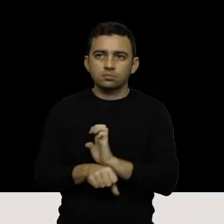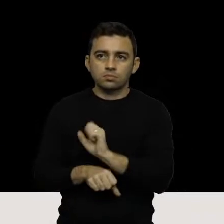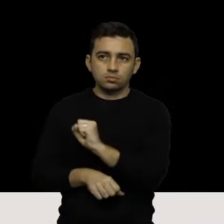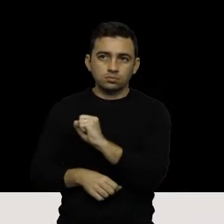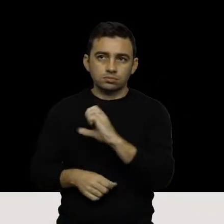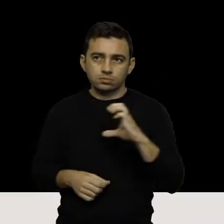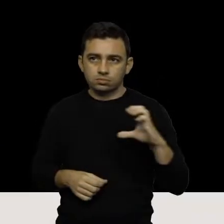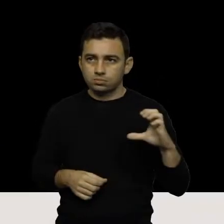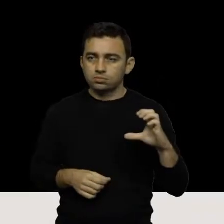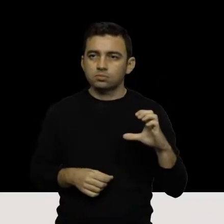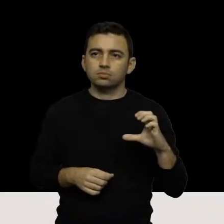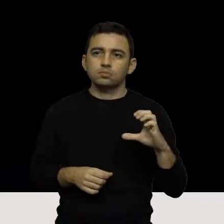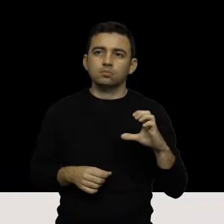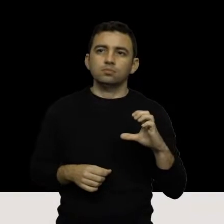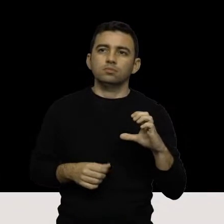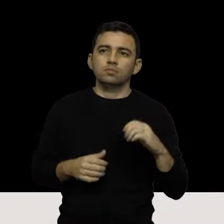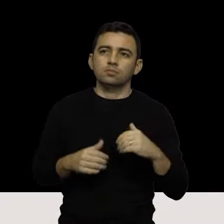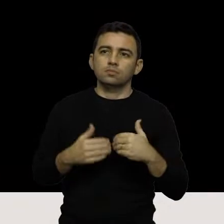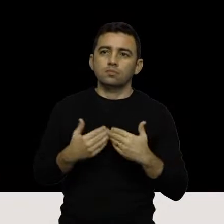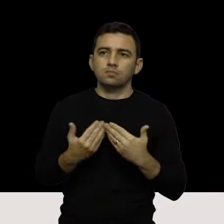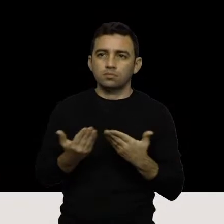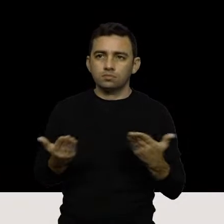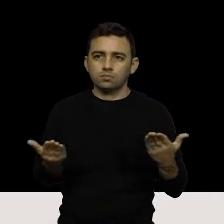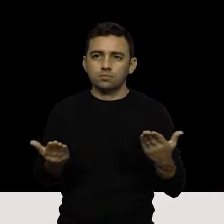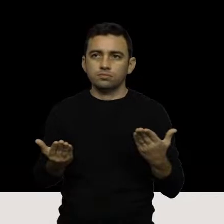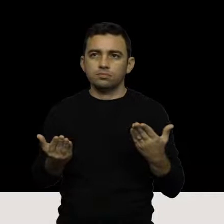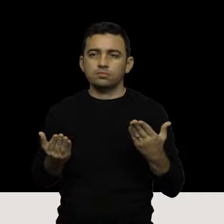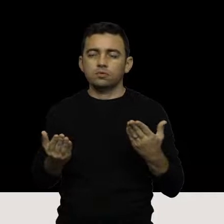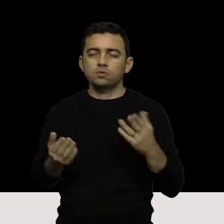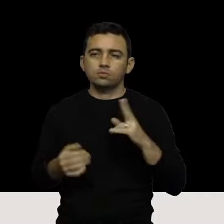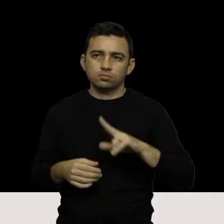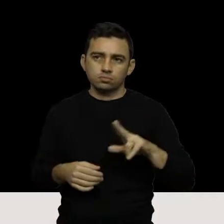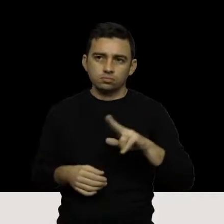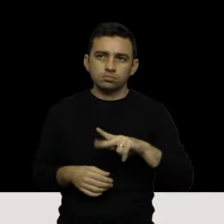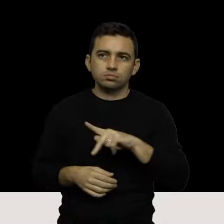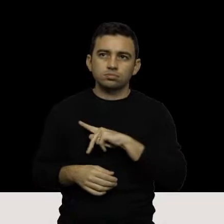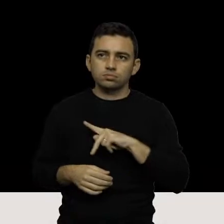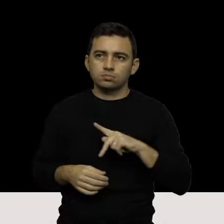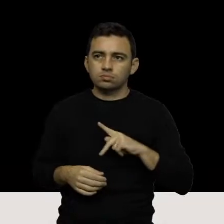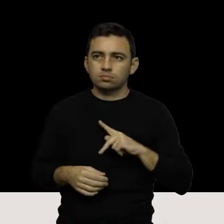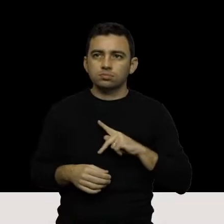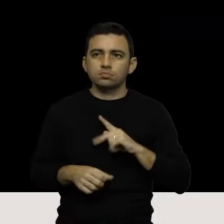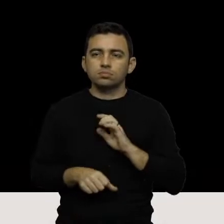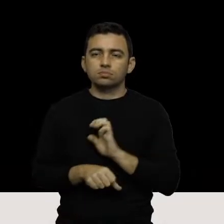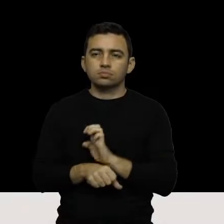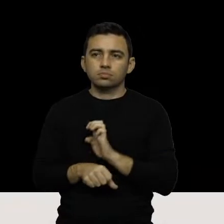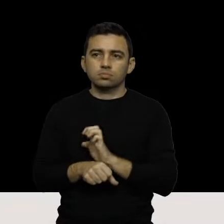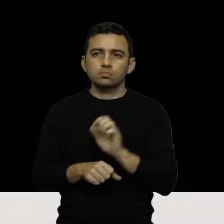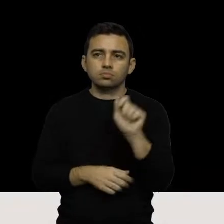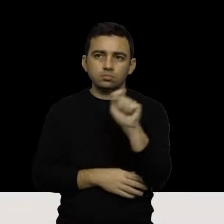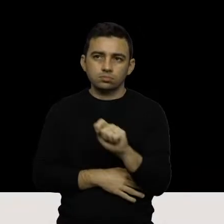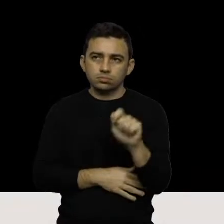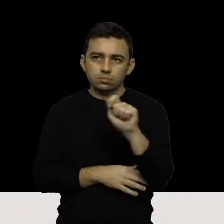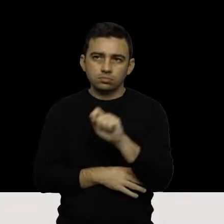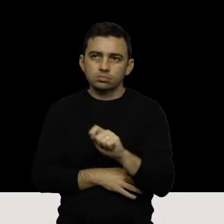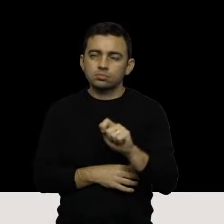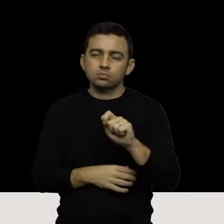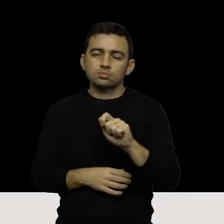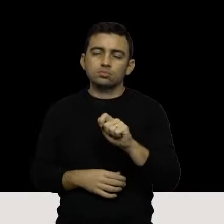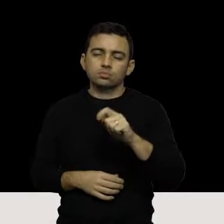para fins de declarar de utilidade pública estadual a Associação Cultural Alemã